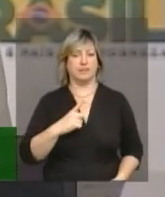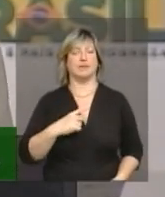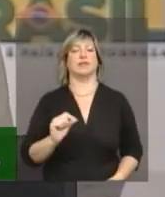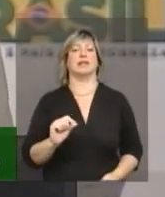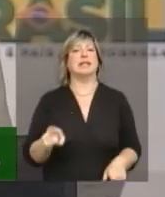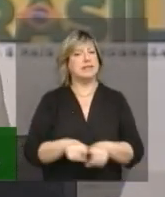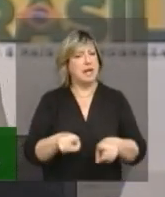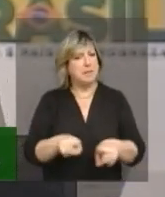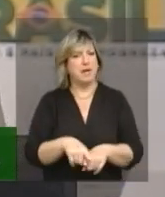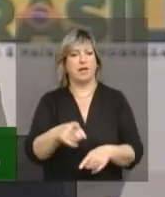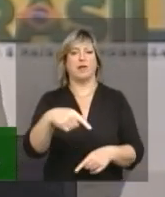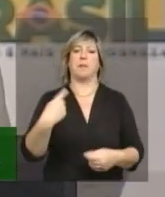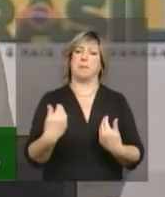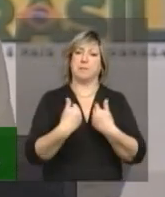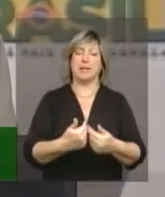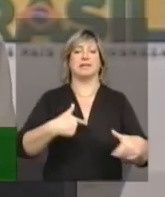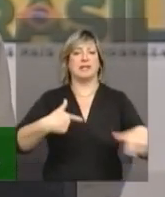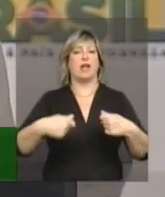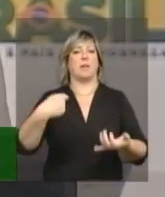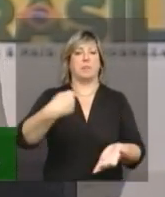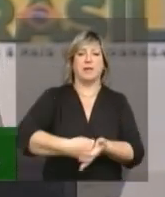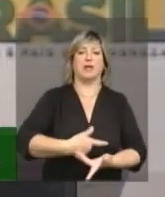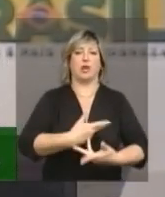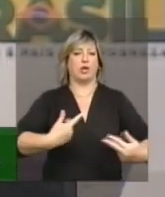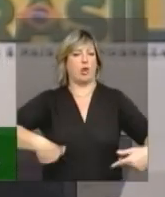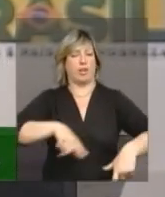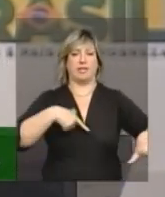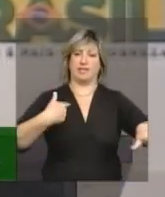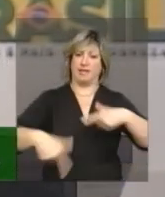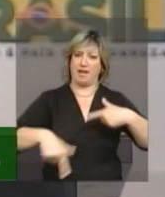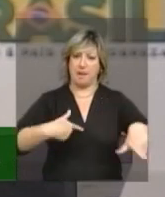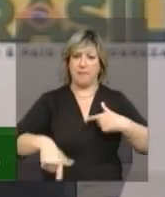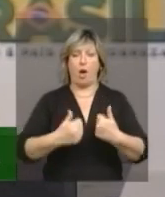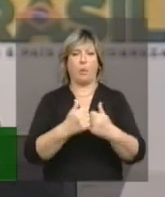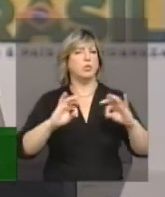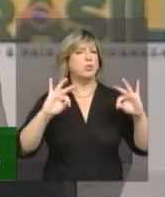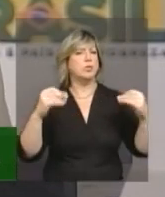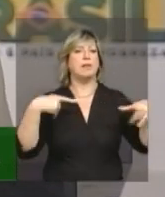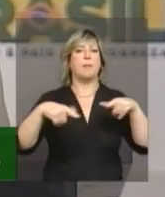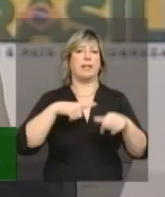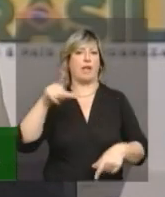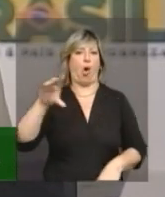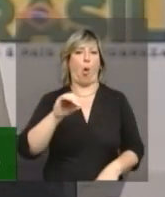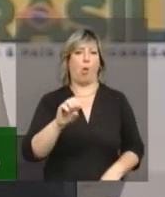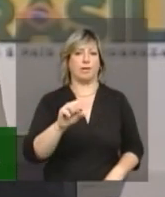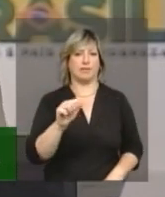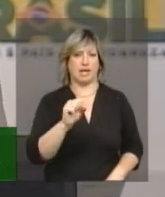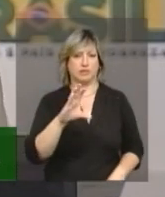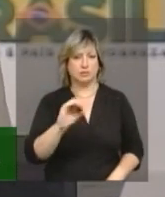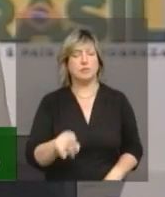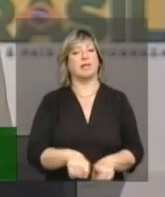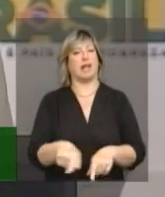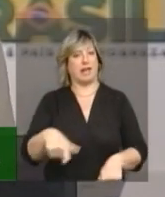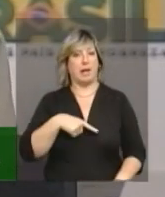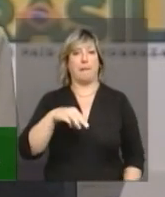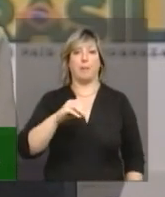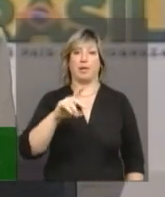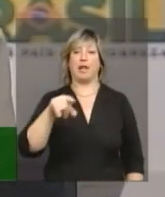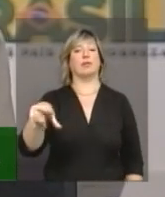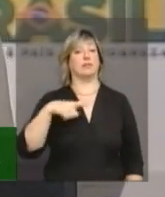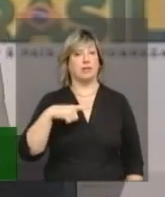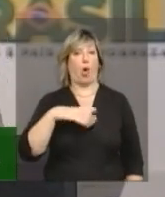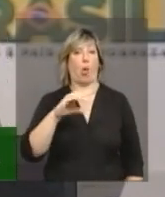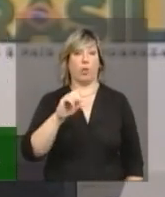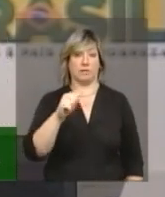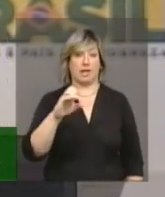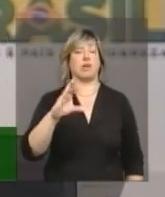os nossos serviços, não só o meu, da cooperativa, mas de todos os empreendimentos que tem lá em Osasco. Que é o modelo, né? Osasco cresce,